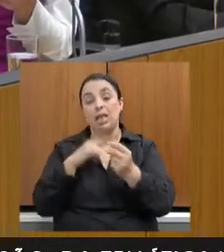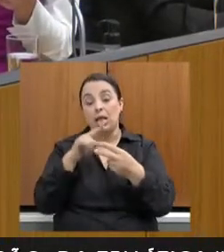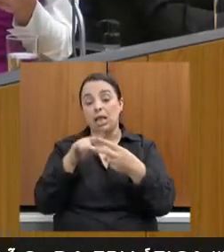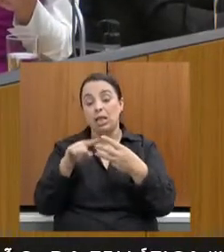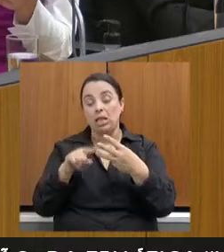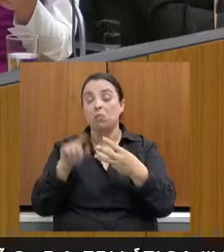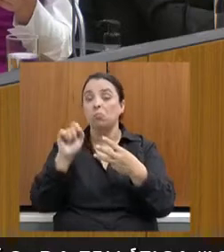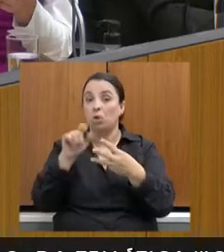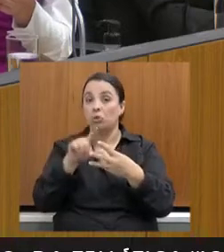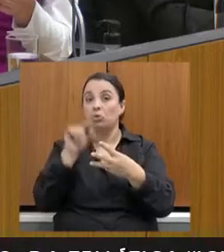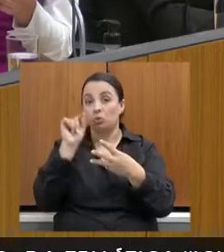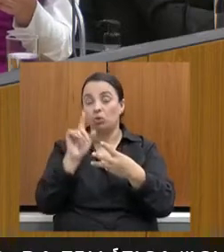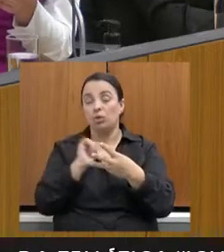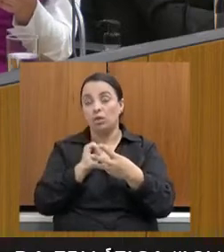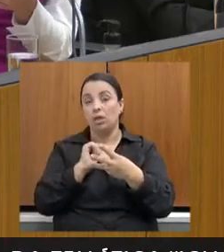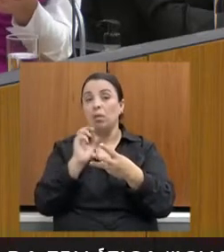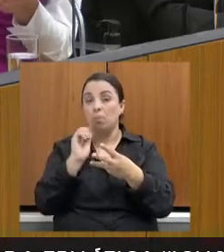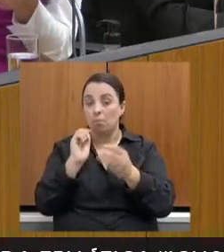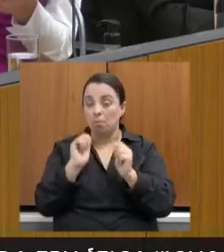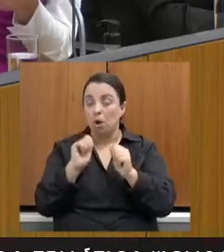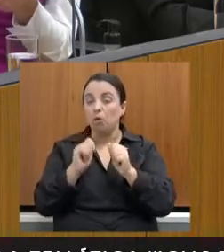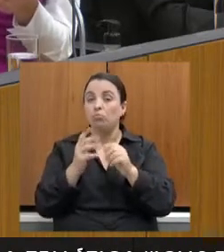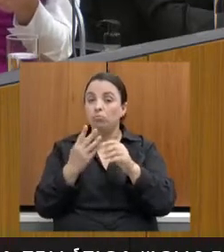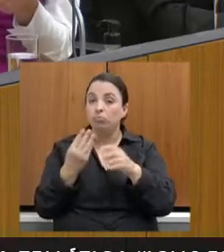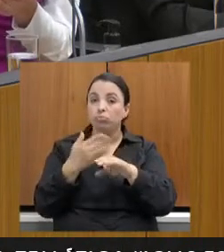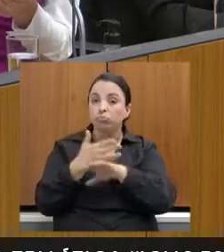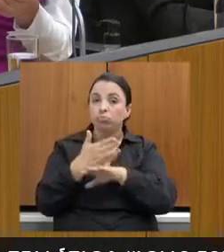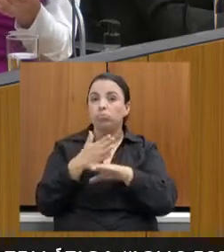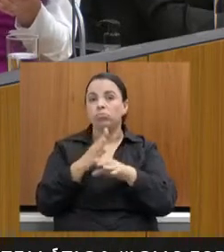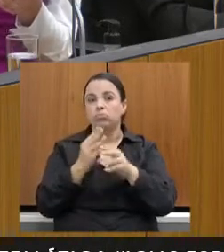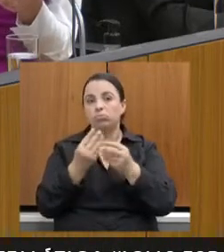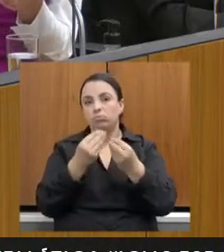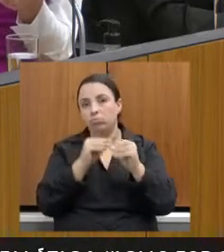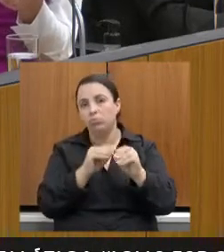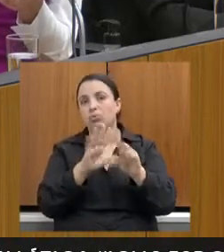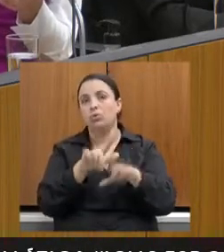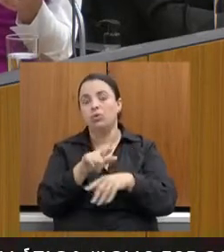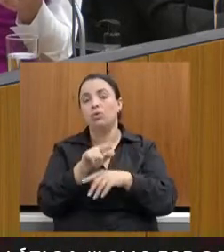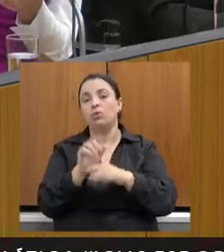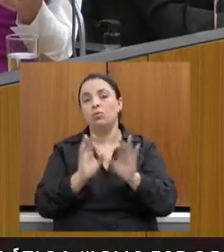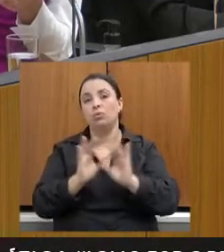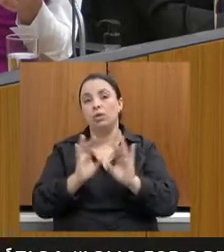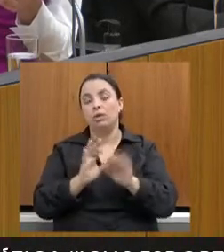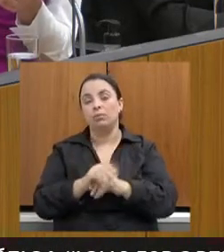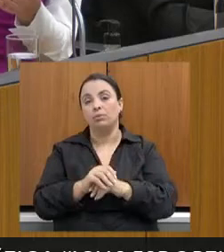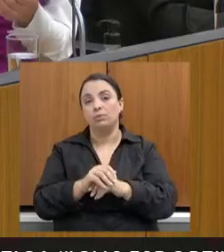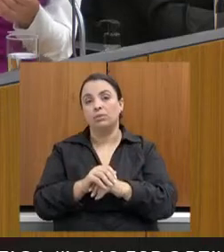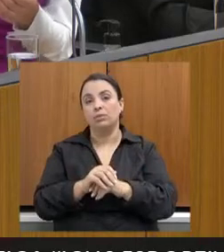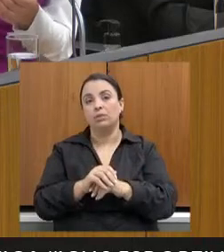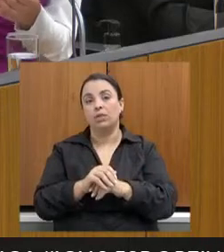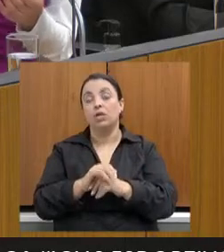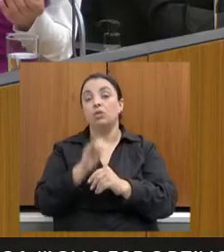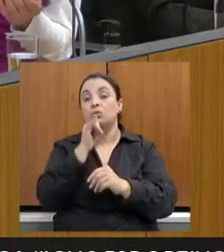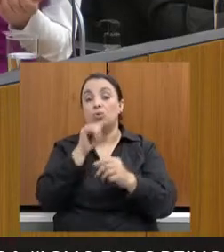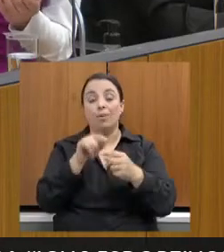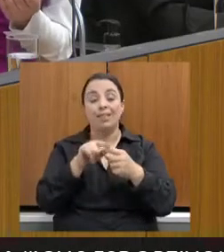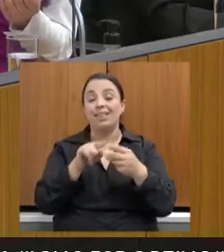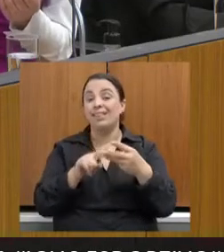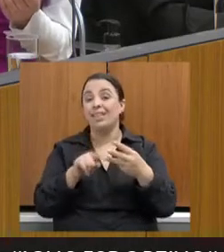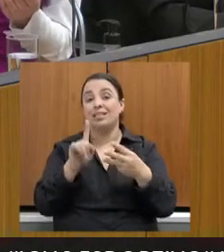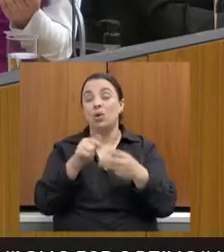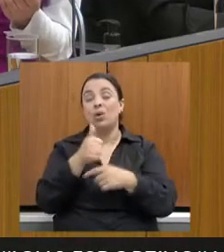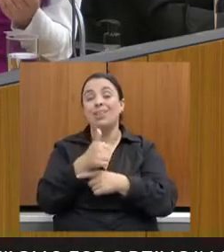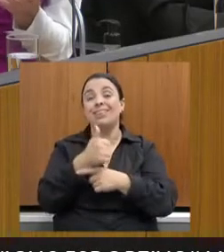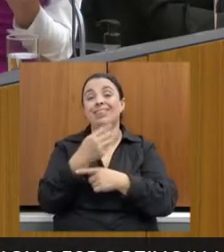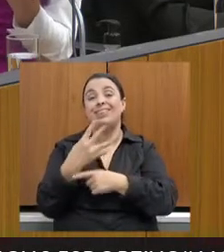atividades, esses programas. e dessas 13, cinco delas são voltadas para o